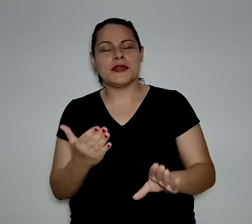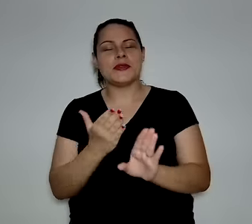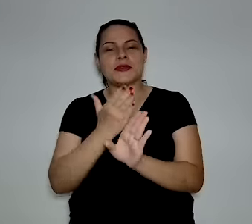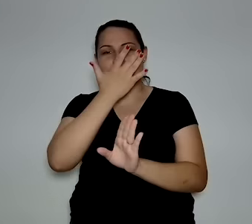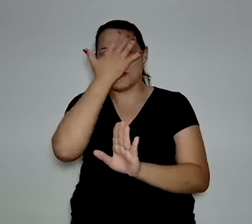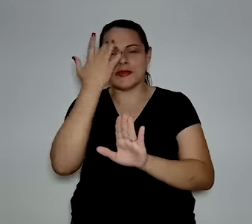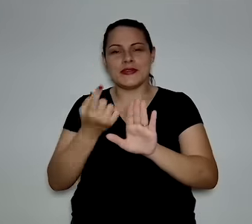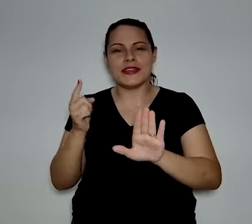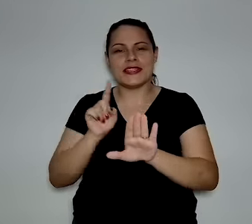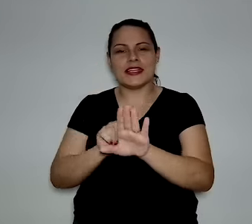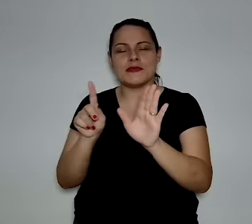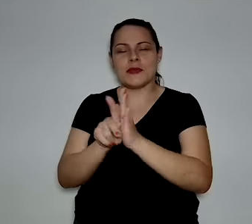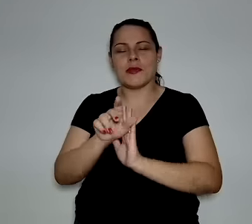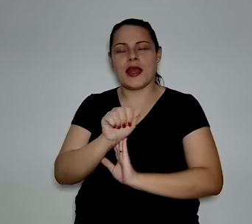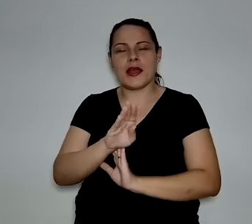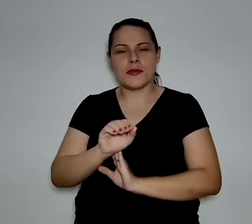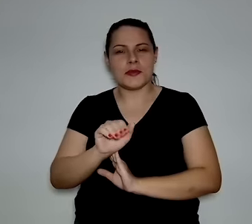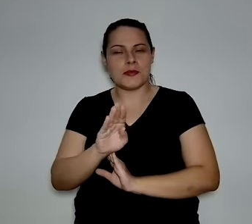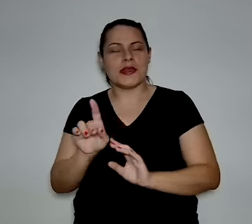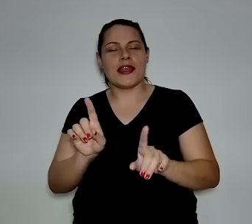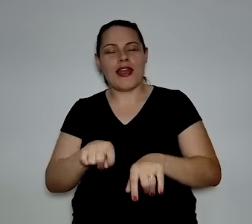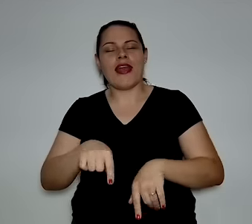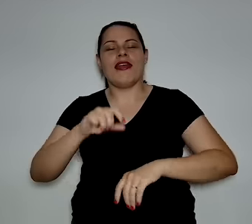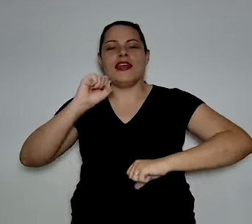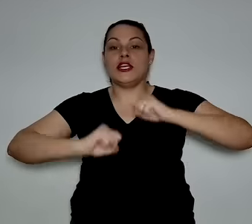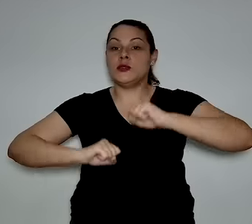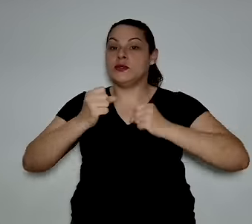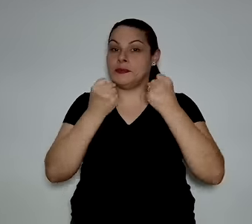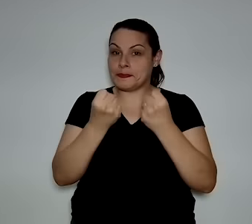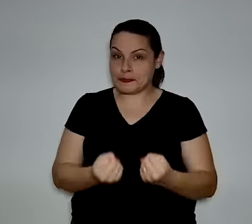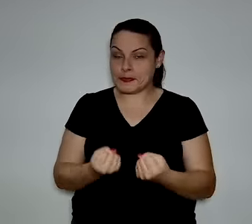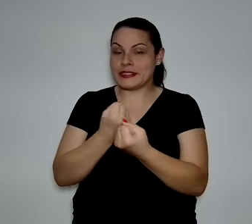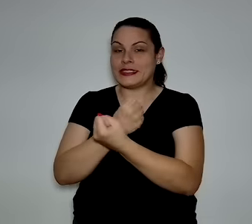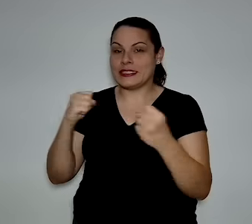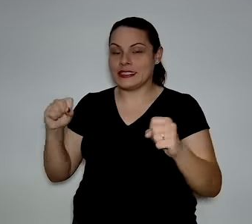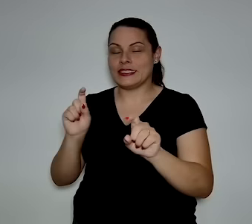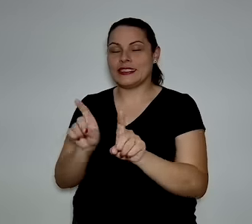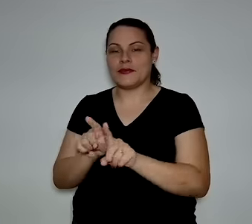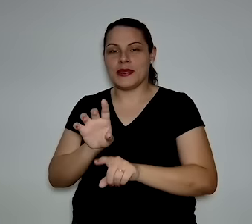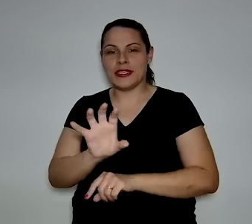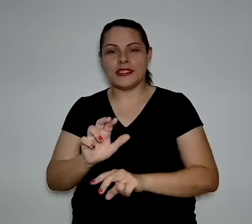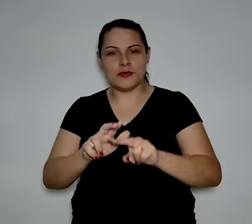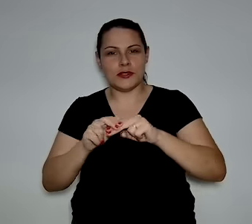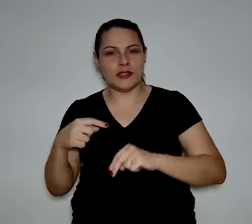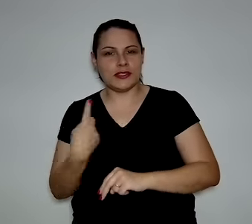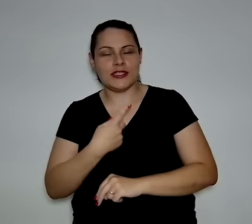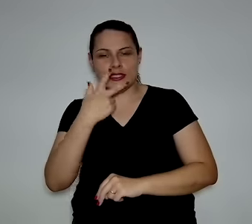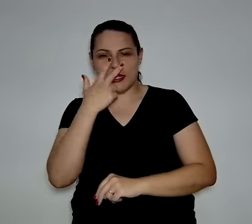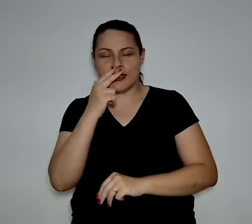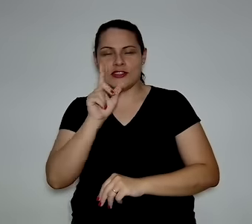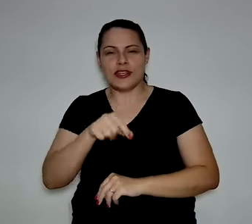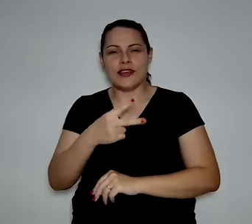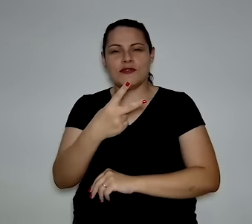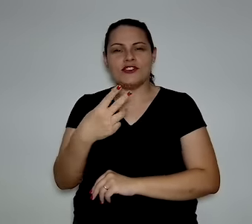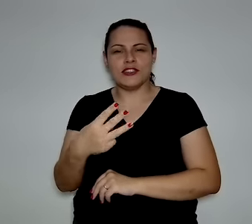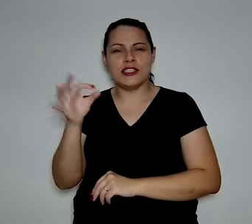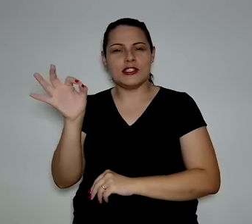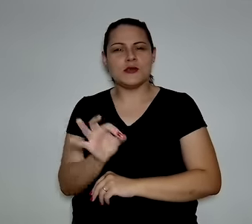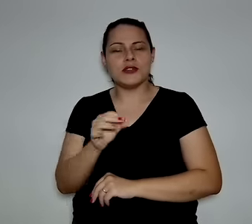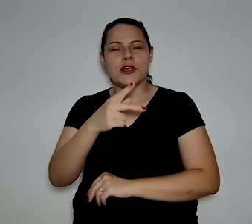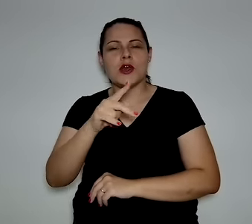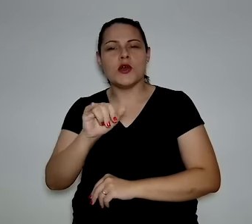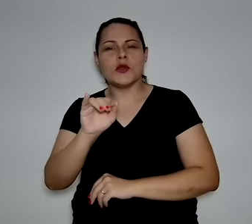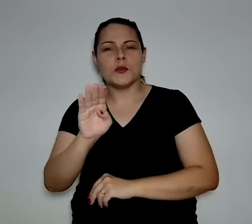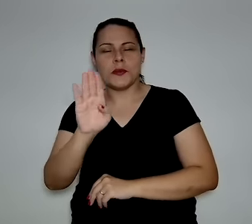né? Então, quem está por trás da BIV são indústrias muito grandes e muito pesadas. A gente tem aí, em termos de market cap, 23